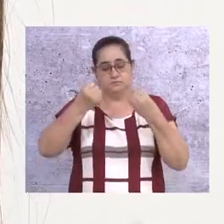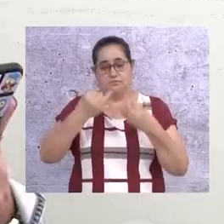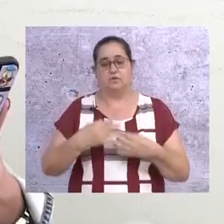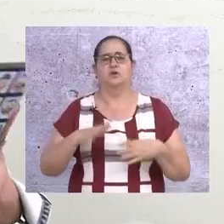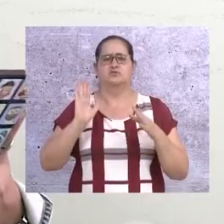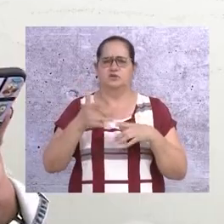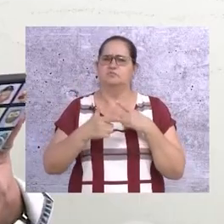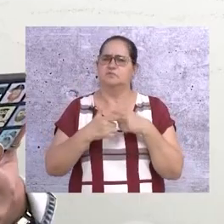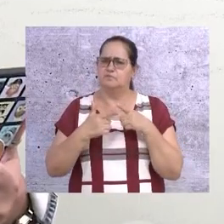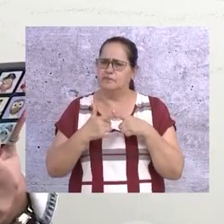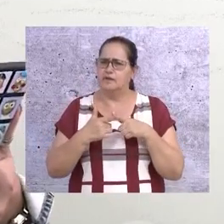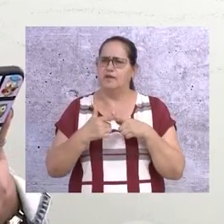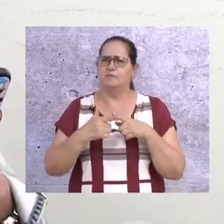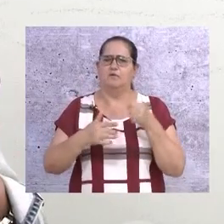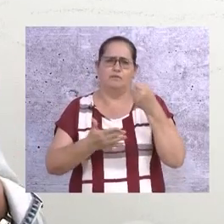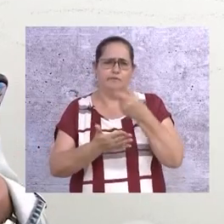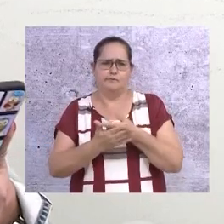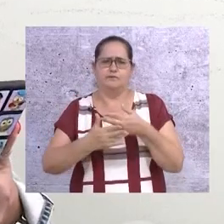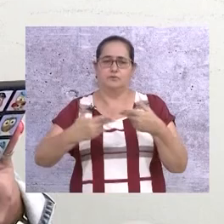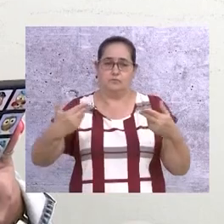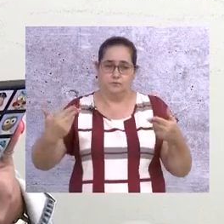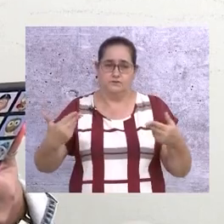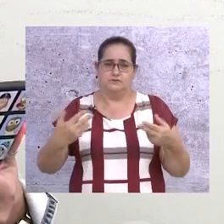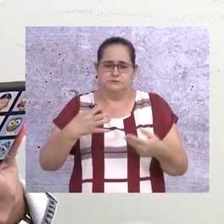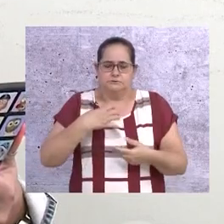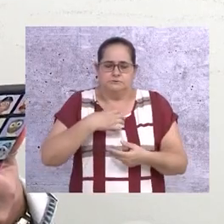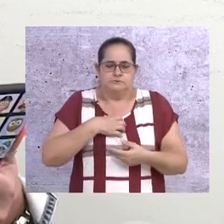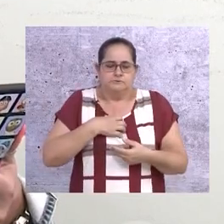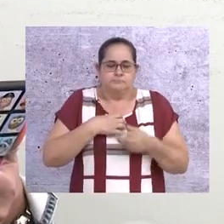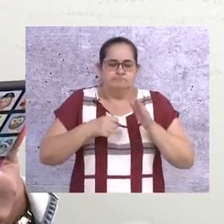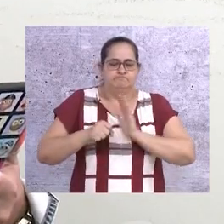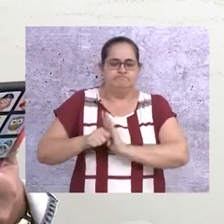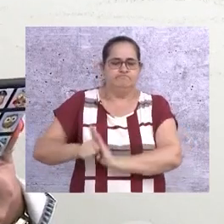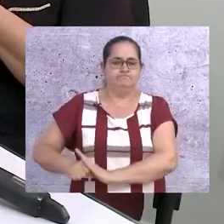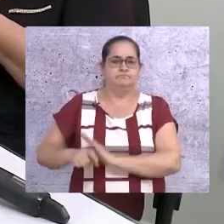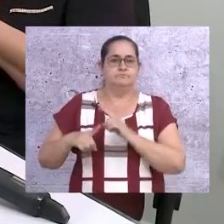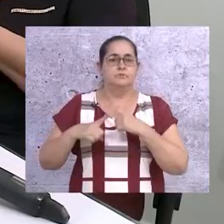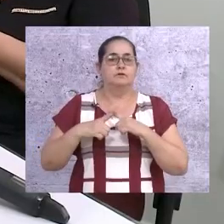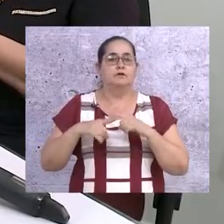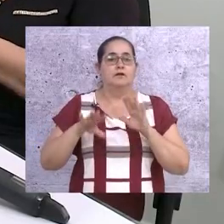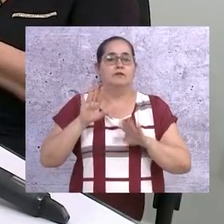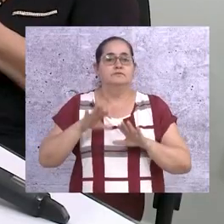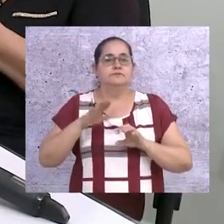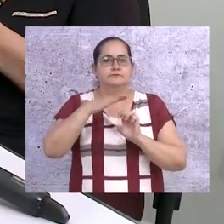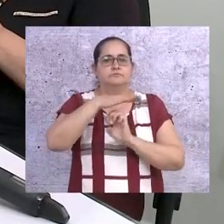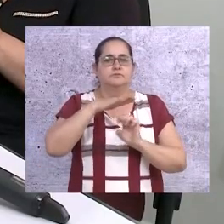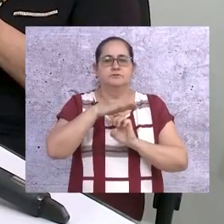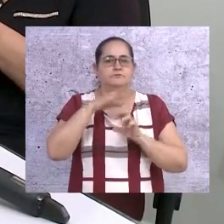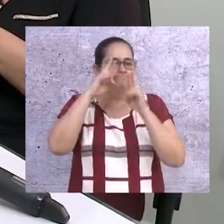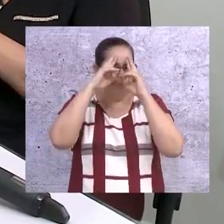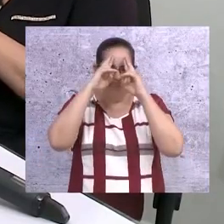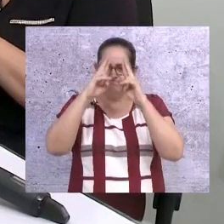cancelar e até comprar produtos e que se sente excluída porque muitas empresas não respeitam as pessoas com